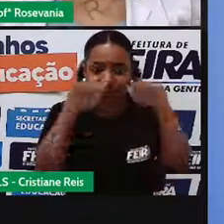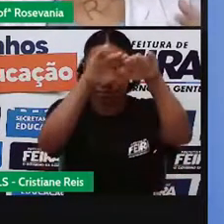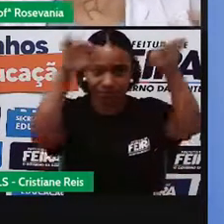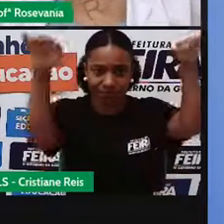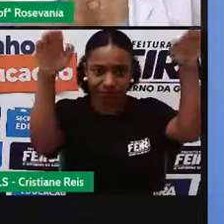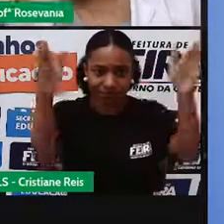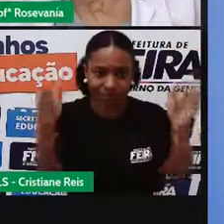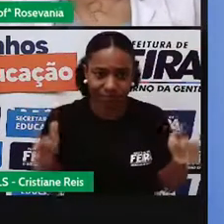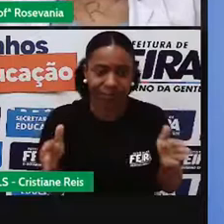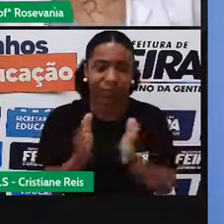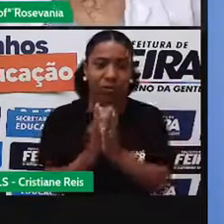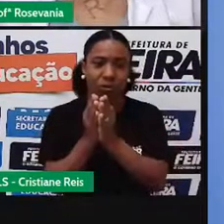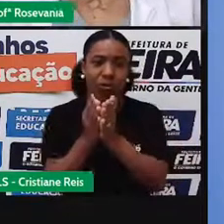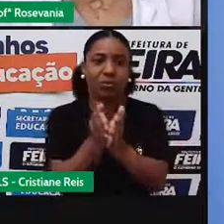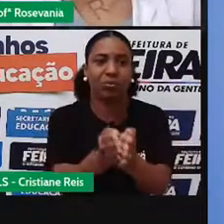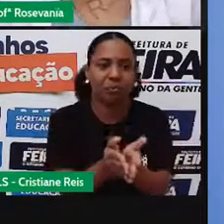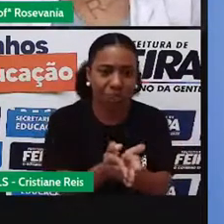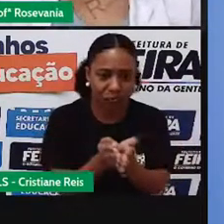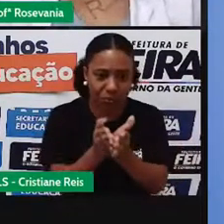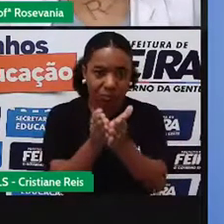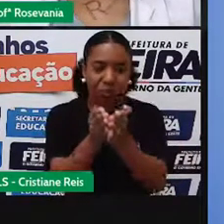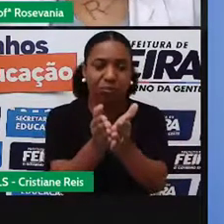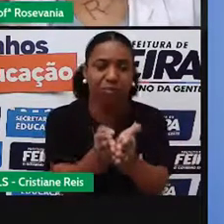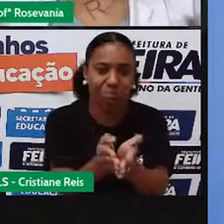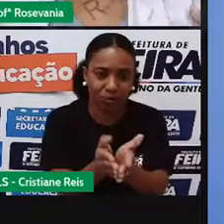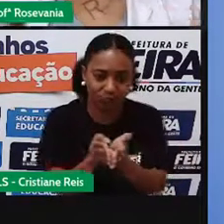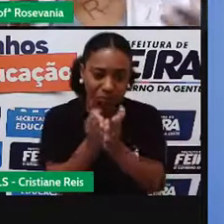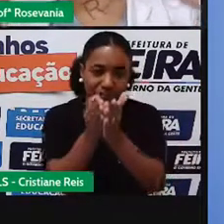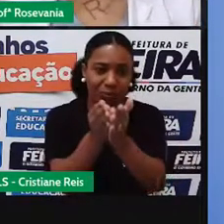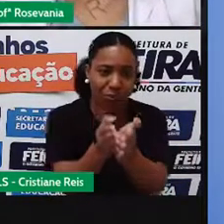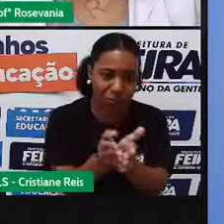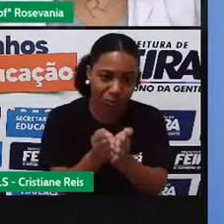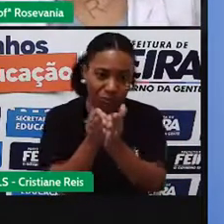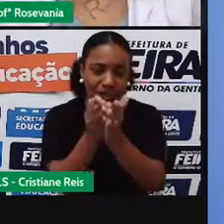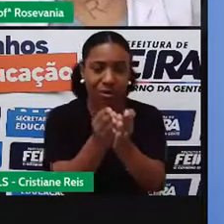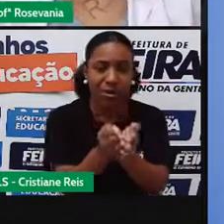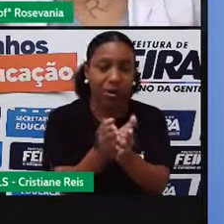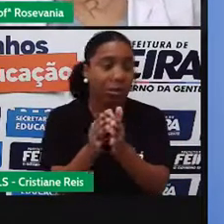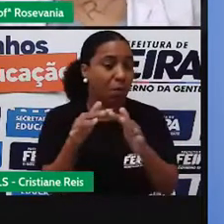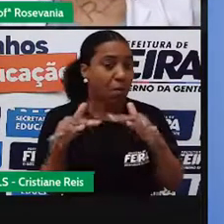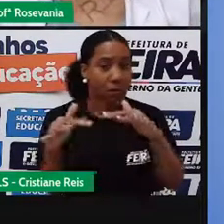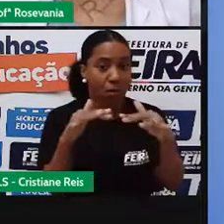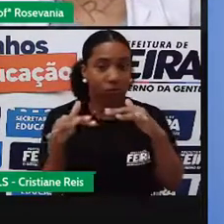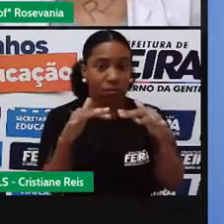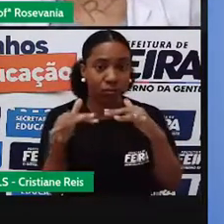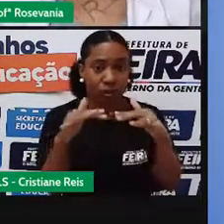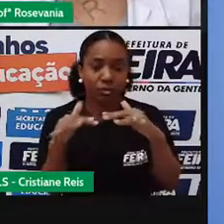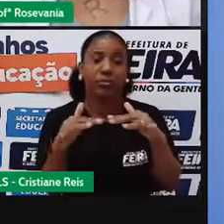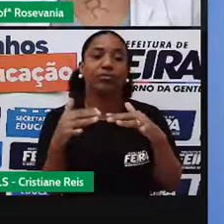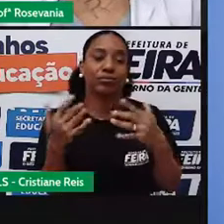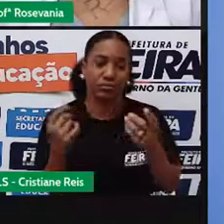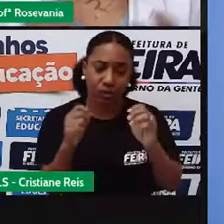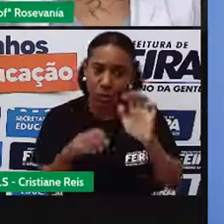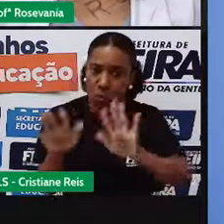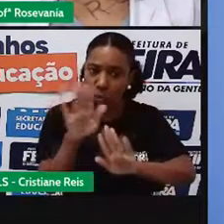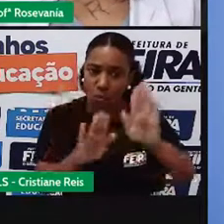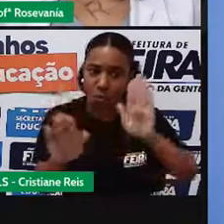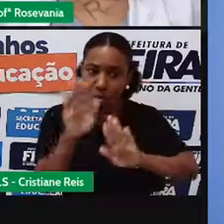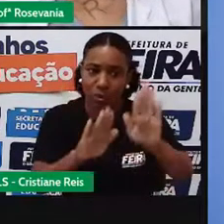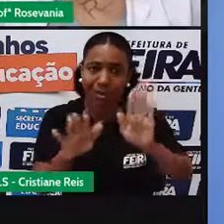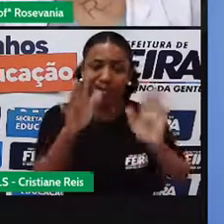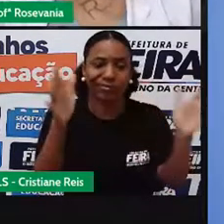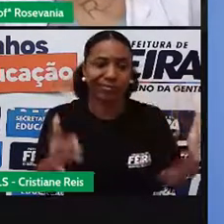balançam, é sujeito, né, aos intempéries ali no movimento da viagem, então, para que não venha, né, ter nenhum